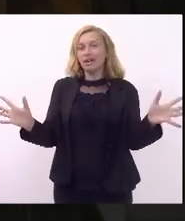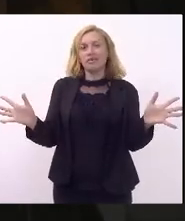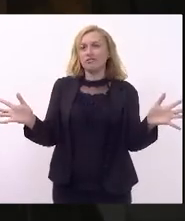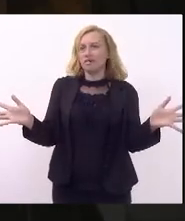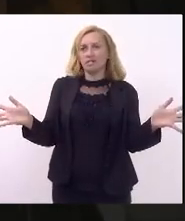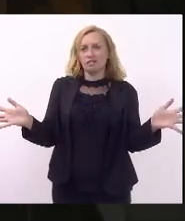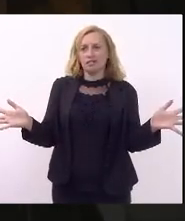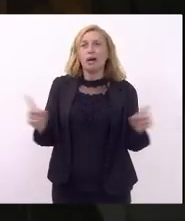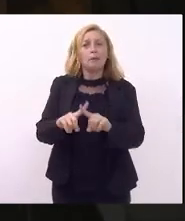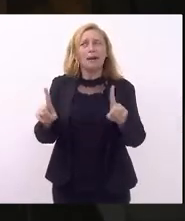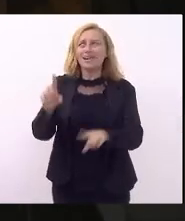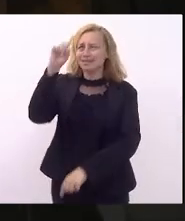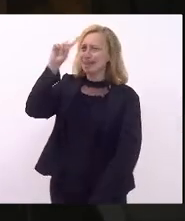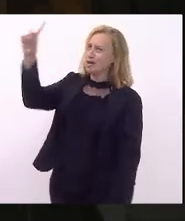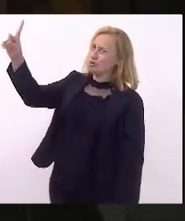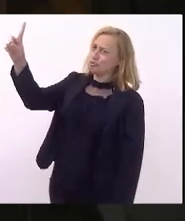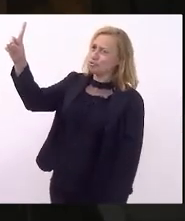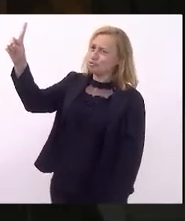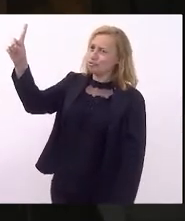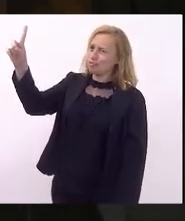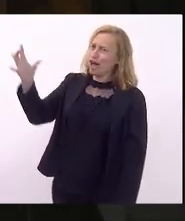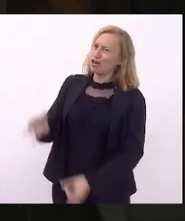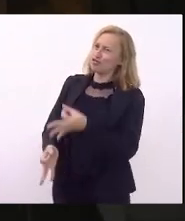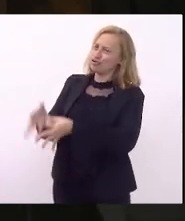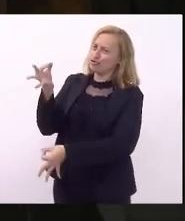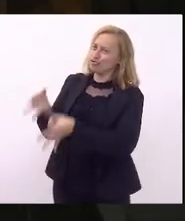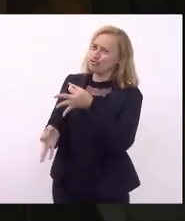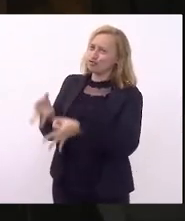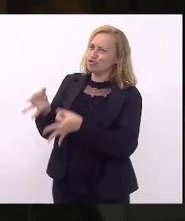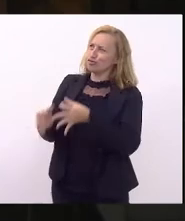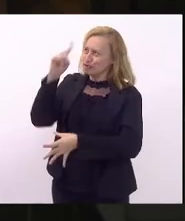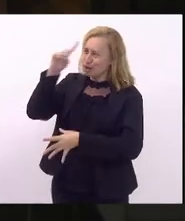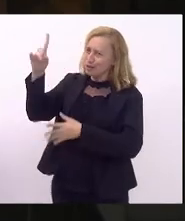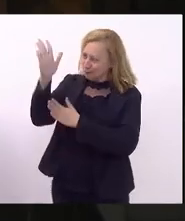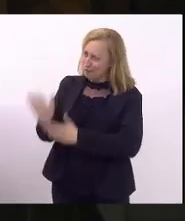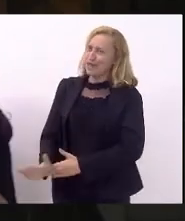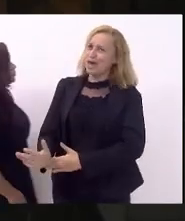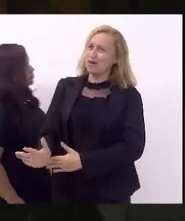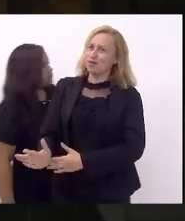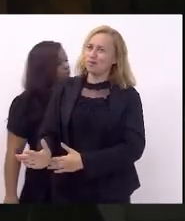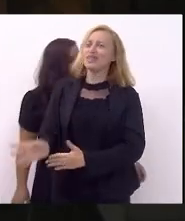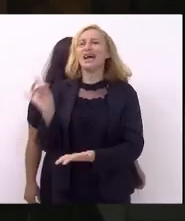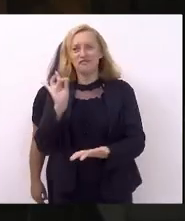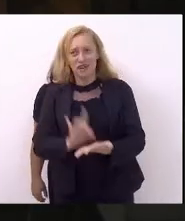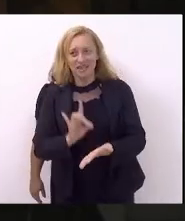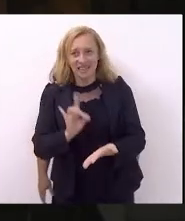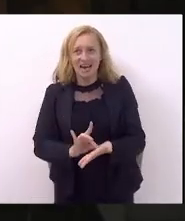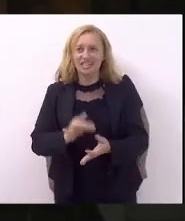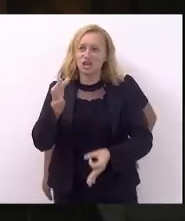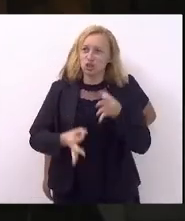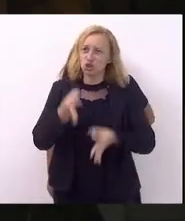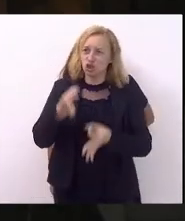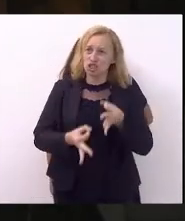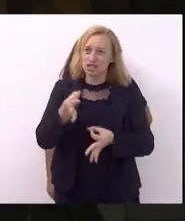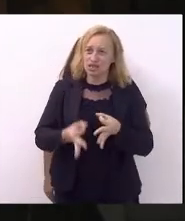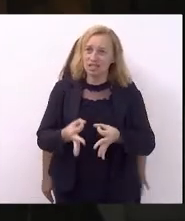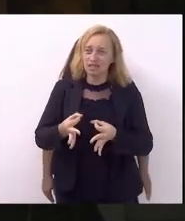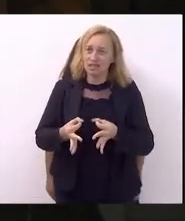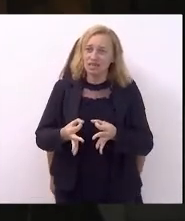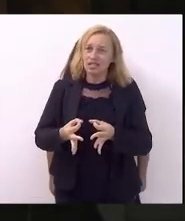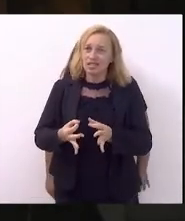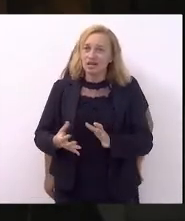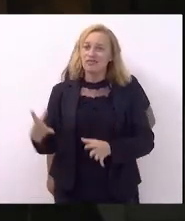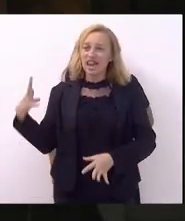Deus é justo Deus é fiel e a verdade e a justiça vem mais